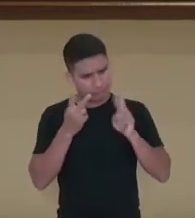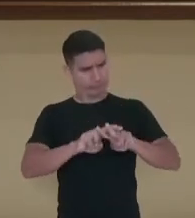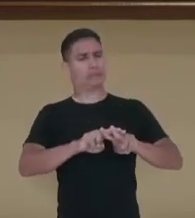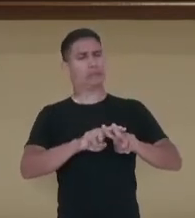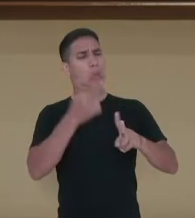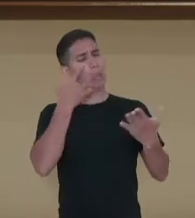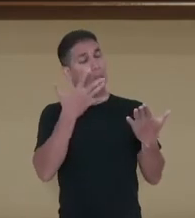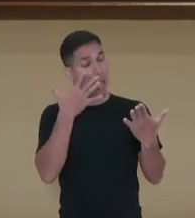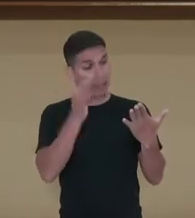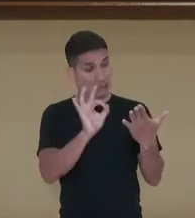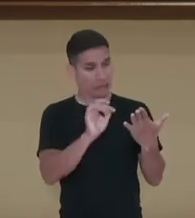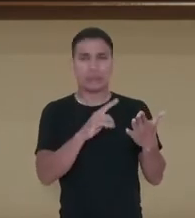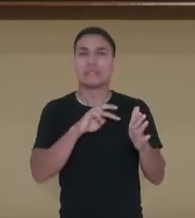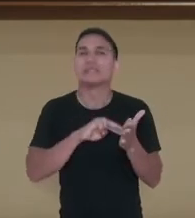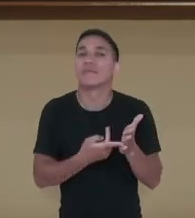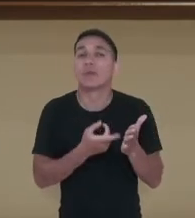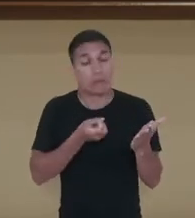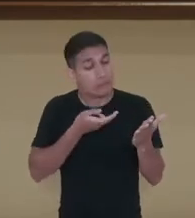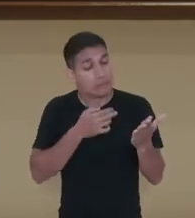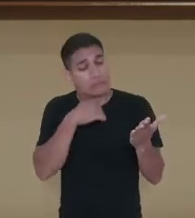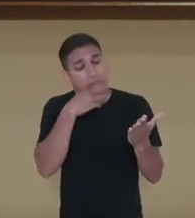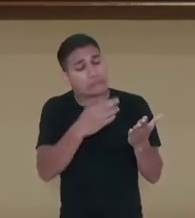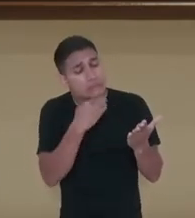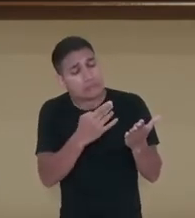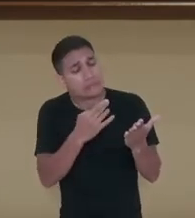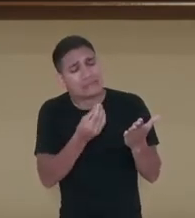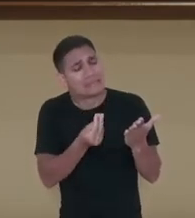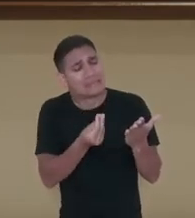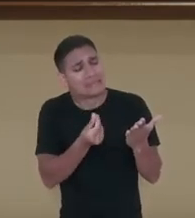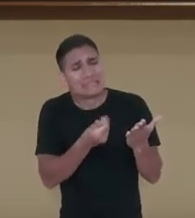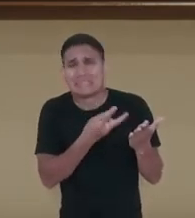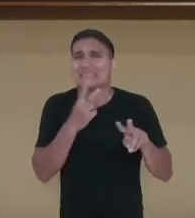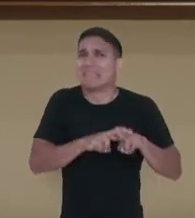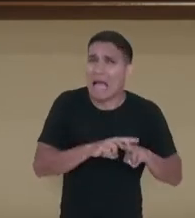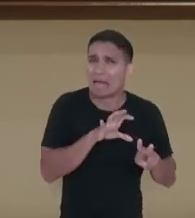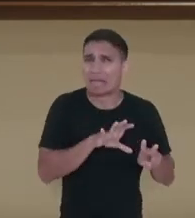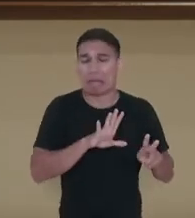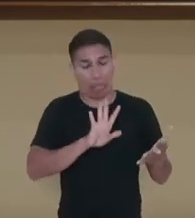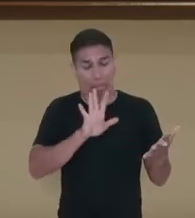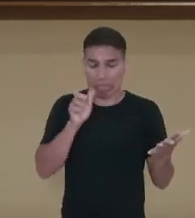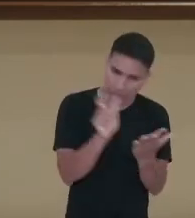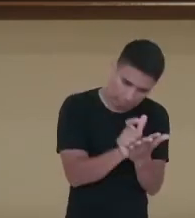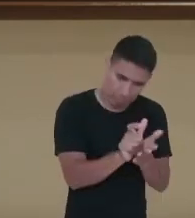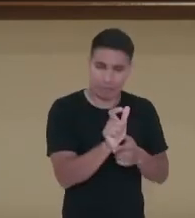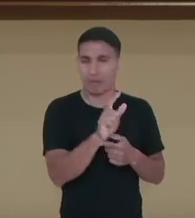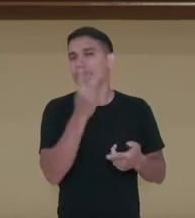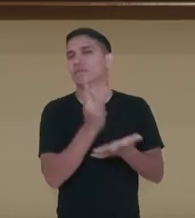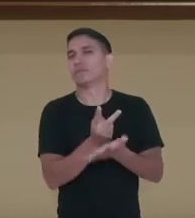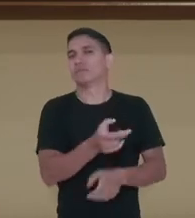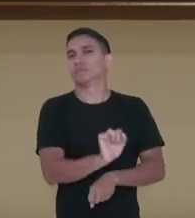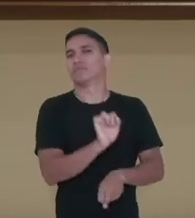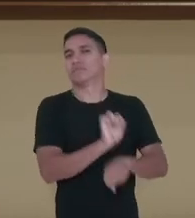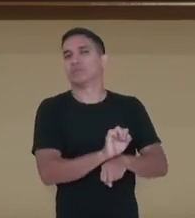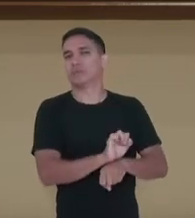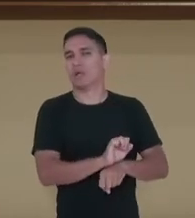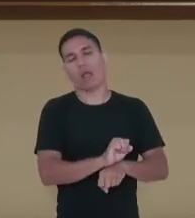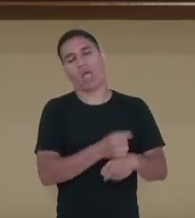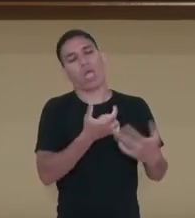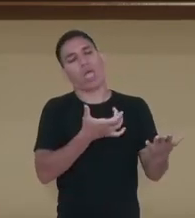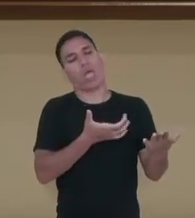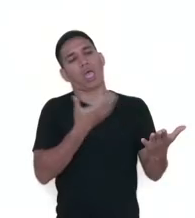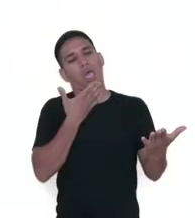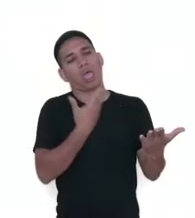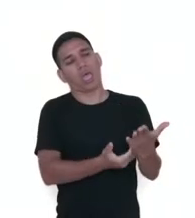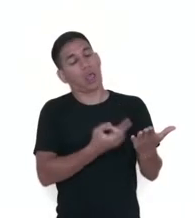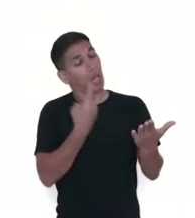isso quer dizer? Que ele não conseguiu passar por ela, que ele travou ali. Ele tropeçou nessa palavra e ficou ali. Plantada diante de mim,